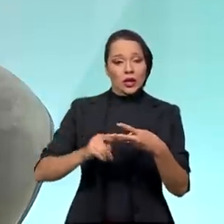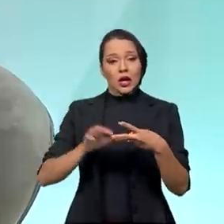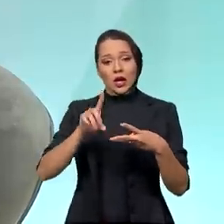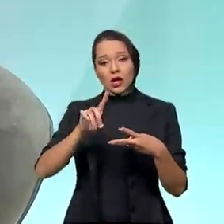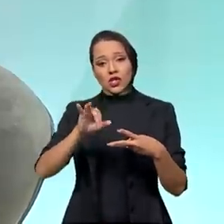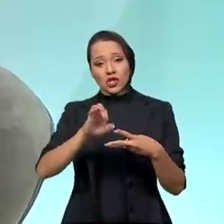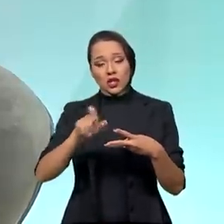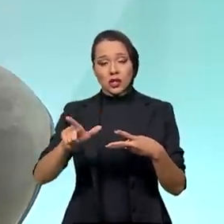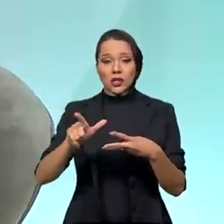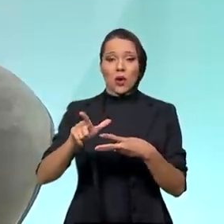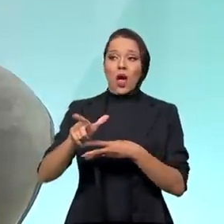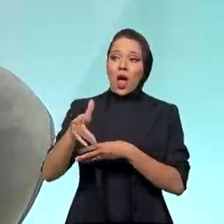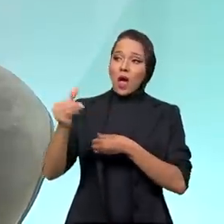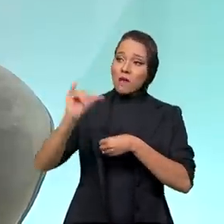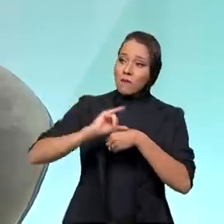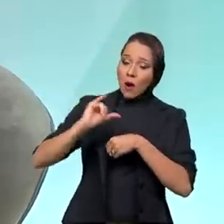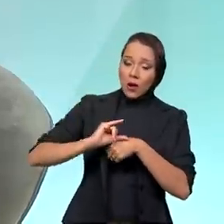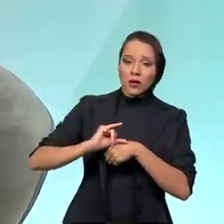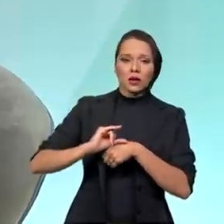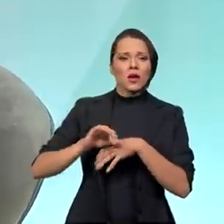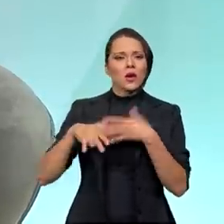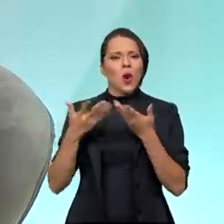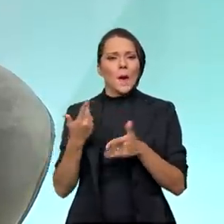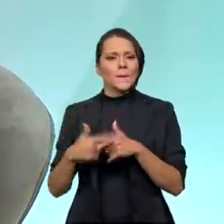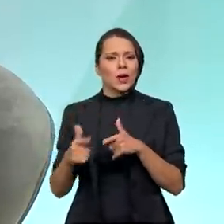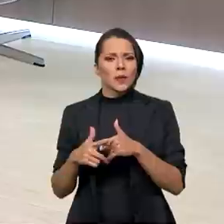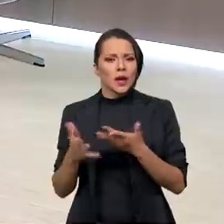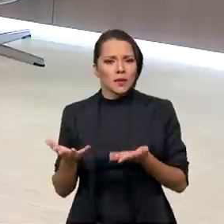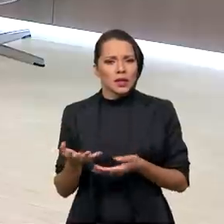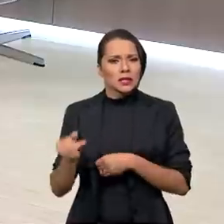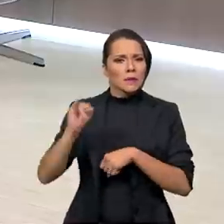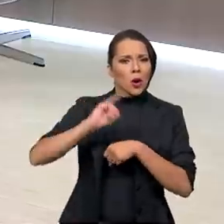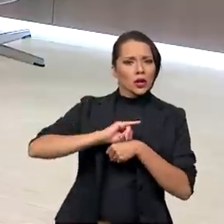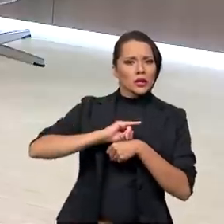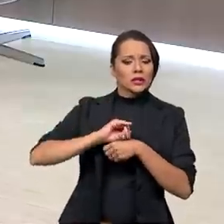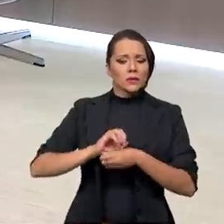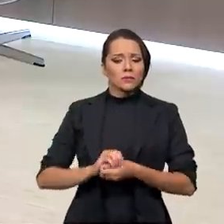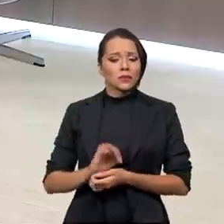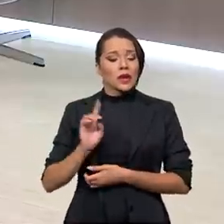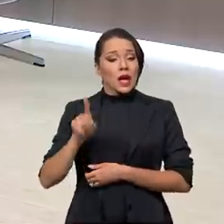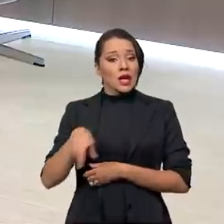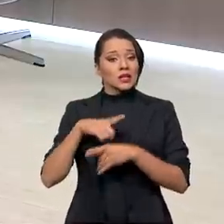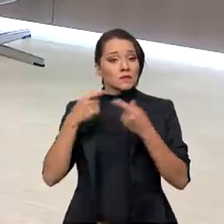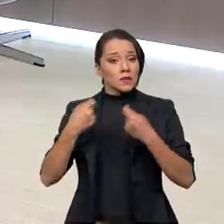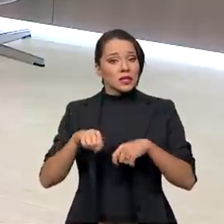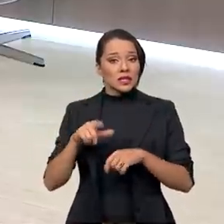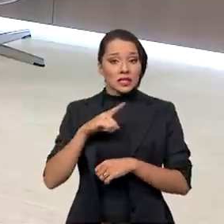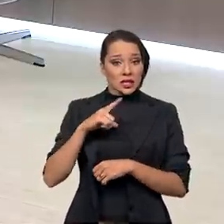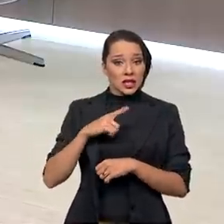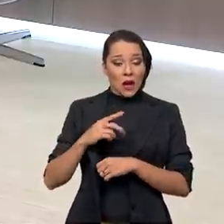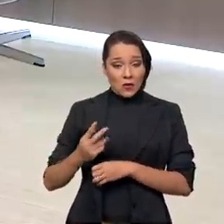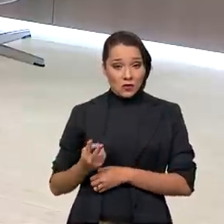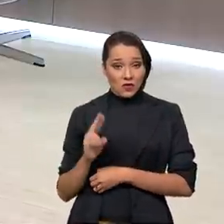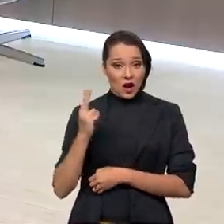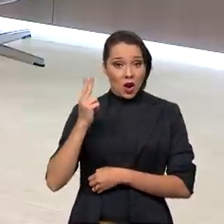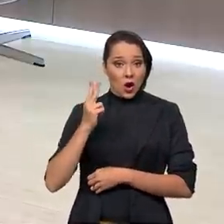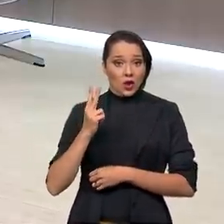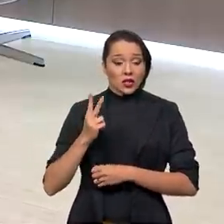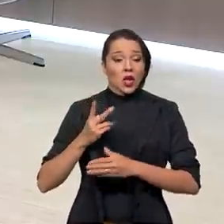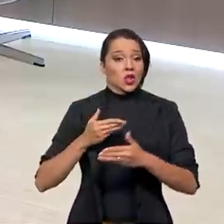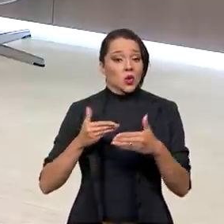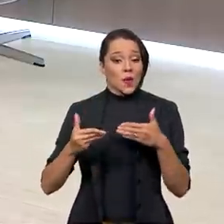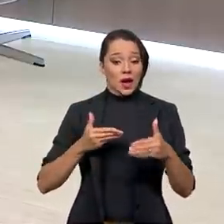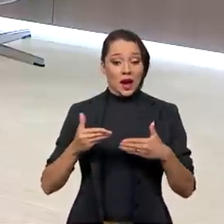diesel. Bom, e qual é o problema relacionado a isso? É que nós temos que ter os preços no mercado